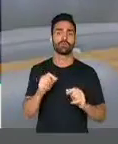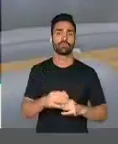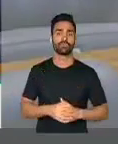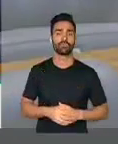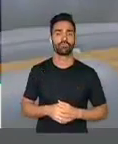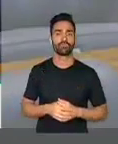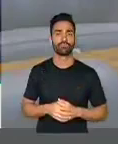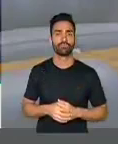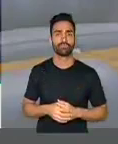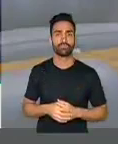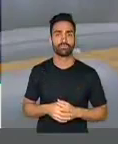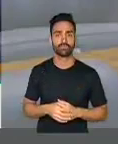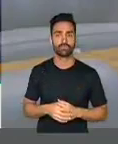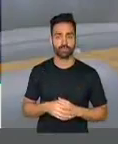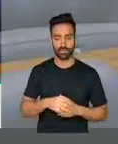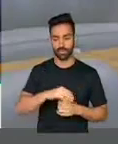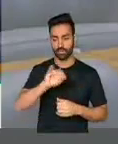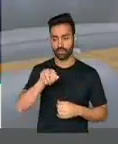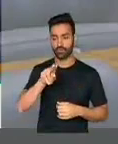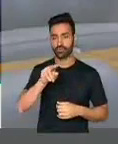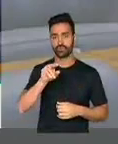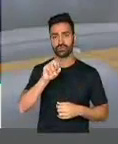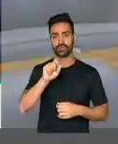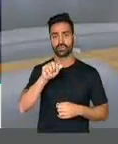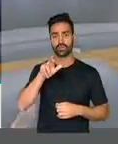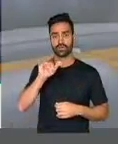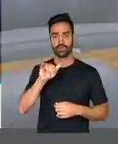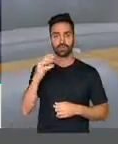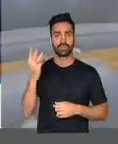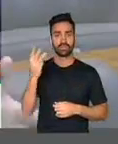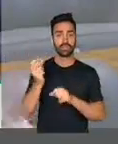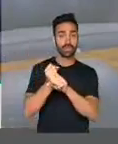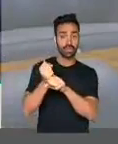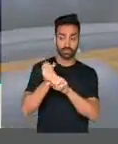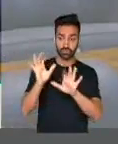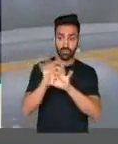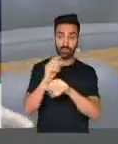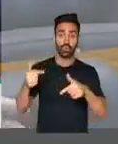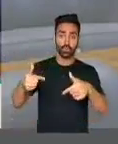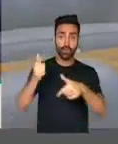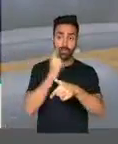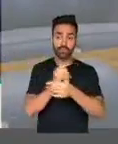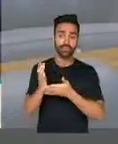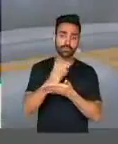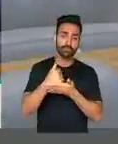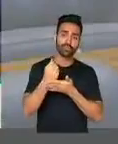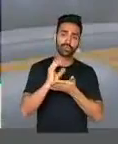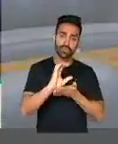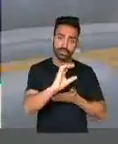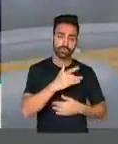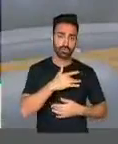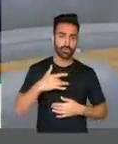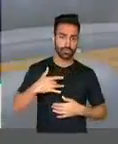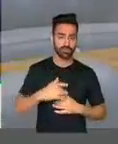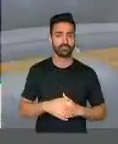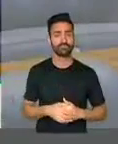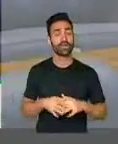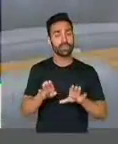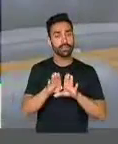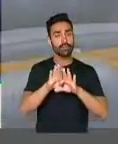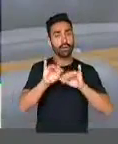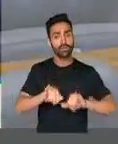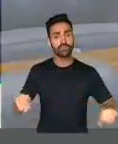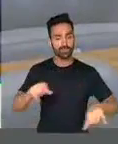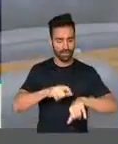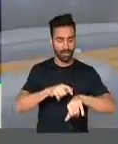e parabenizar Jussari pelos seus 33 anos. Temos lutado para buscar recursos para a saúde e outras áreas. Também anunciar que